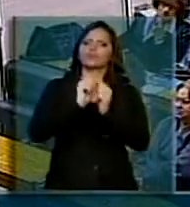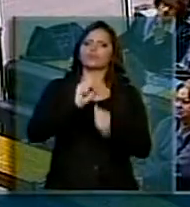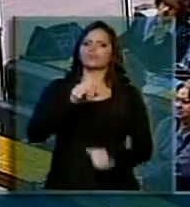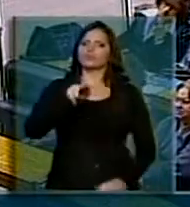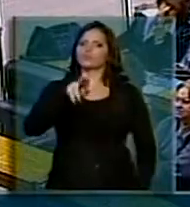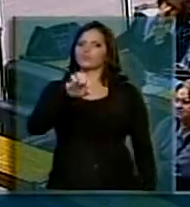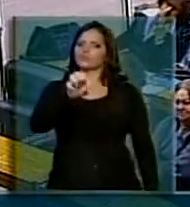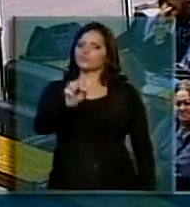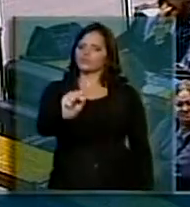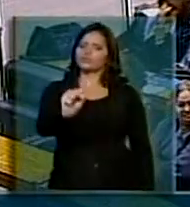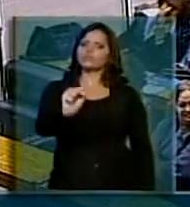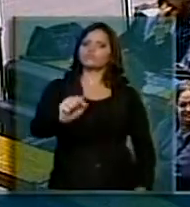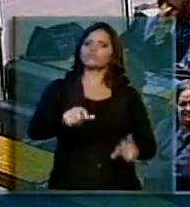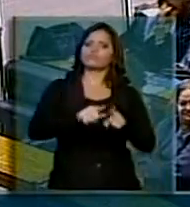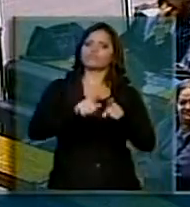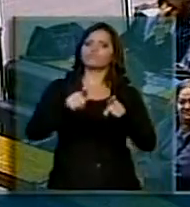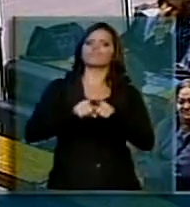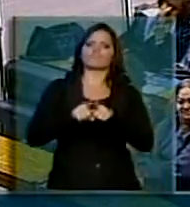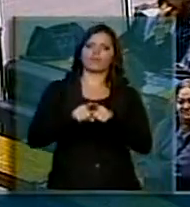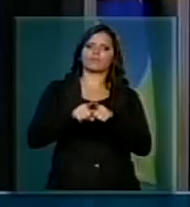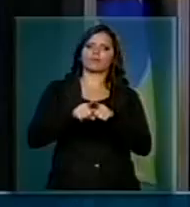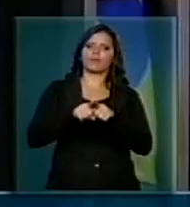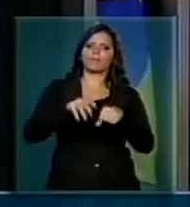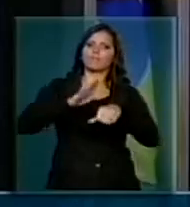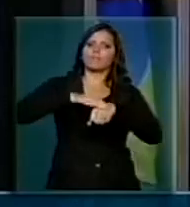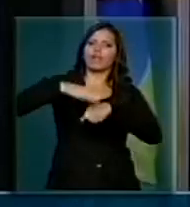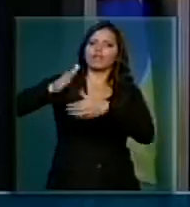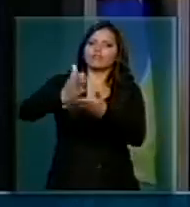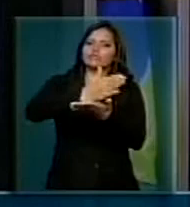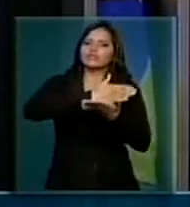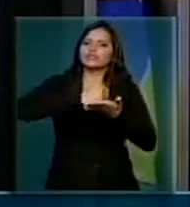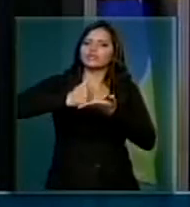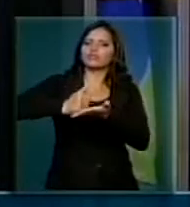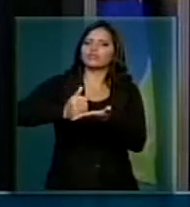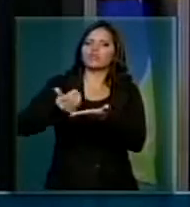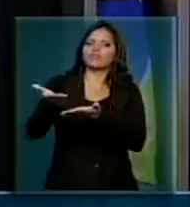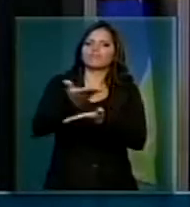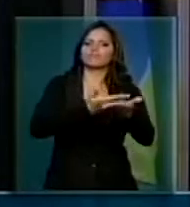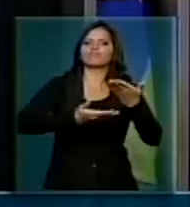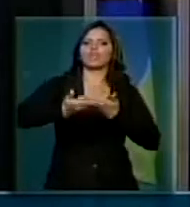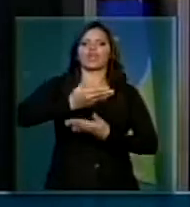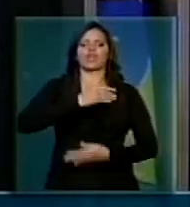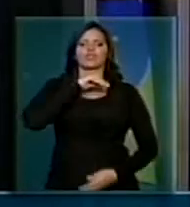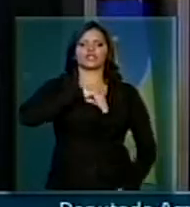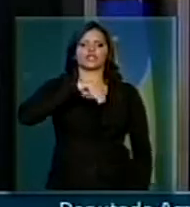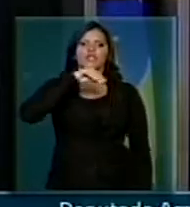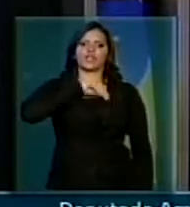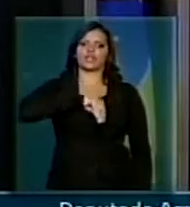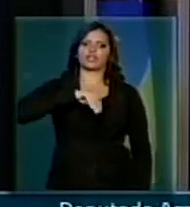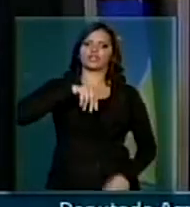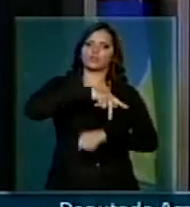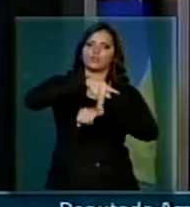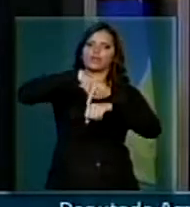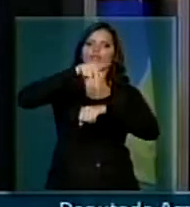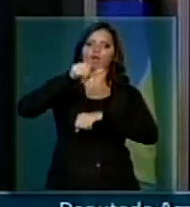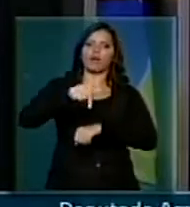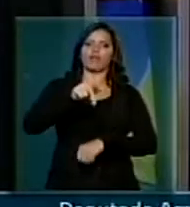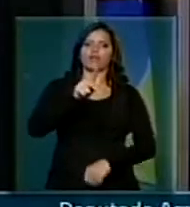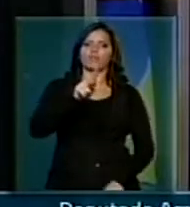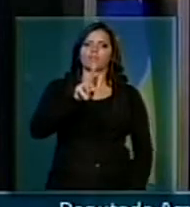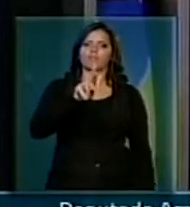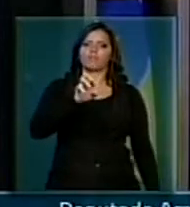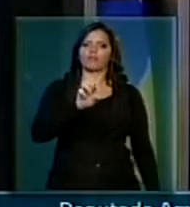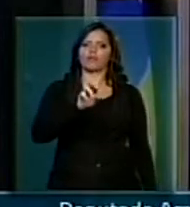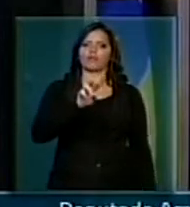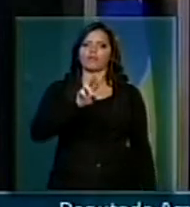SUS, o maior distribuidor de renda deste país é a previdência social